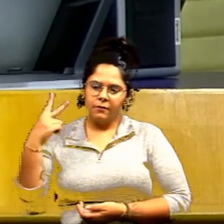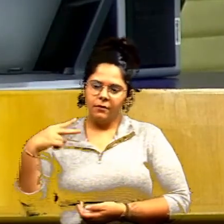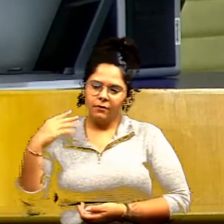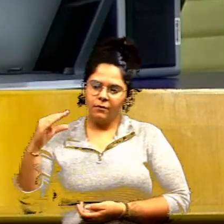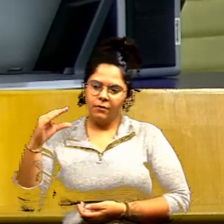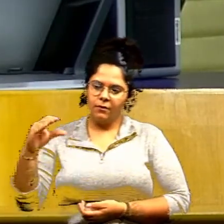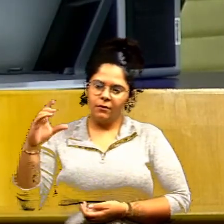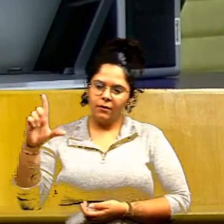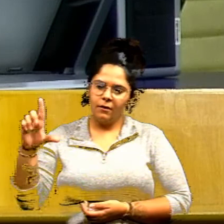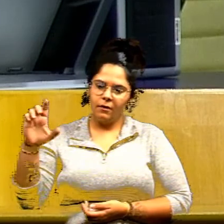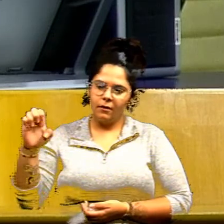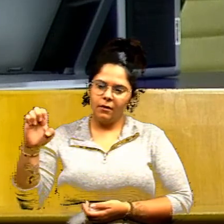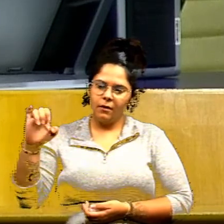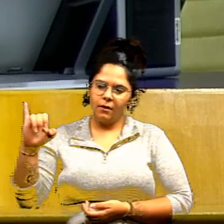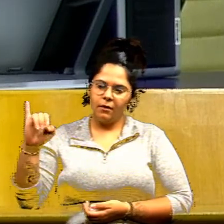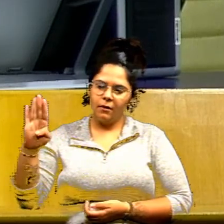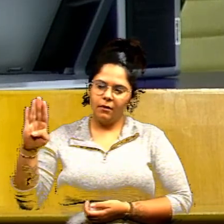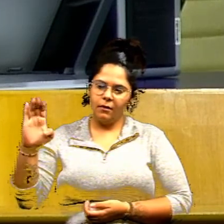Cleide Moraes